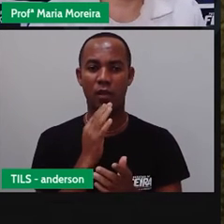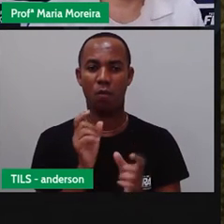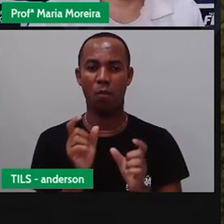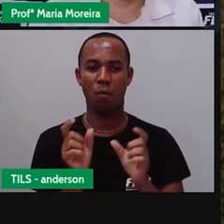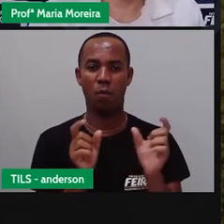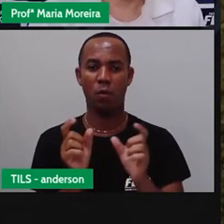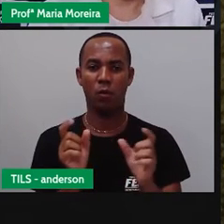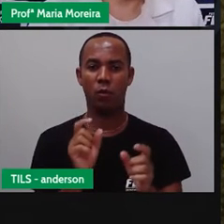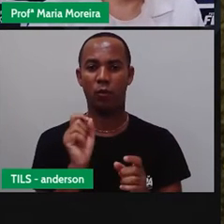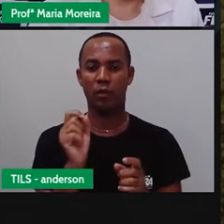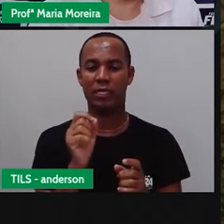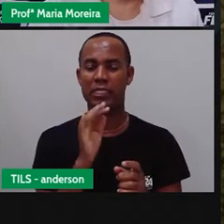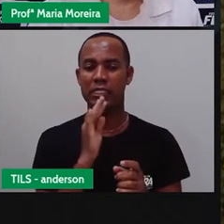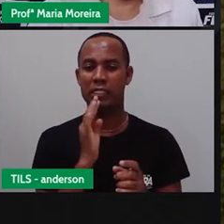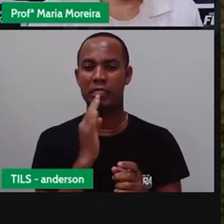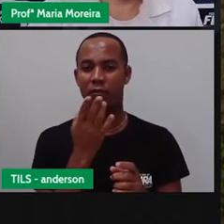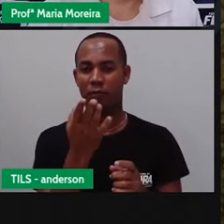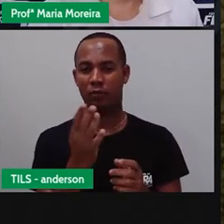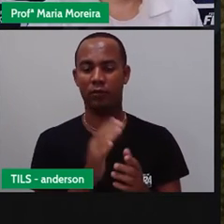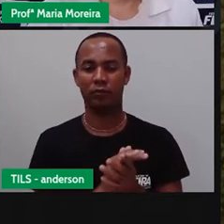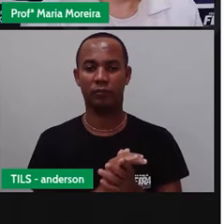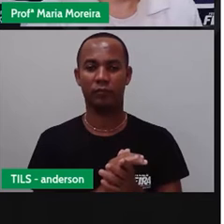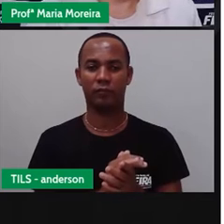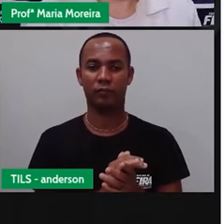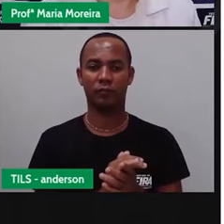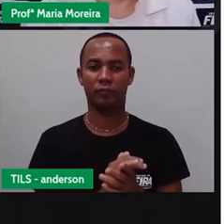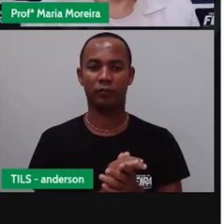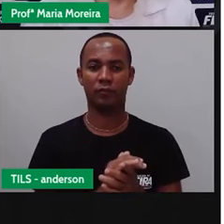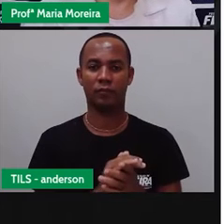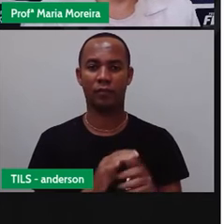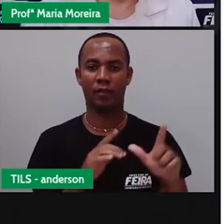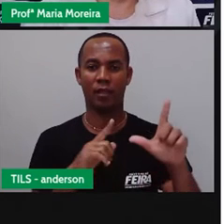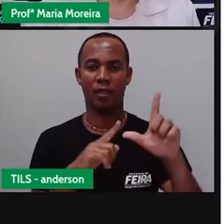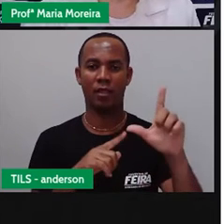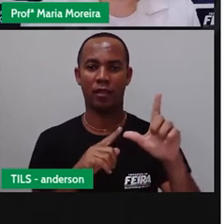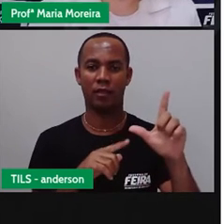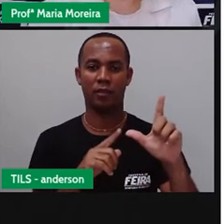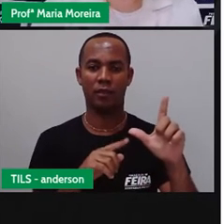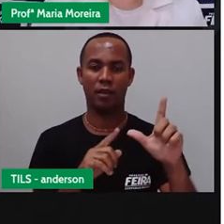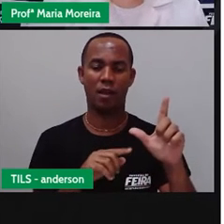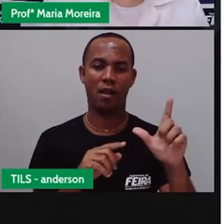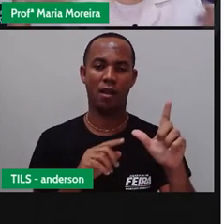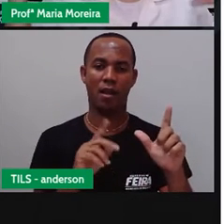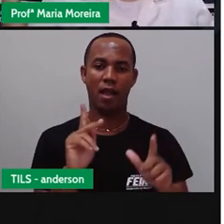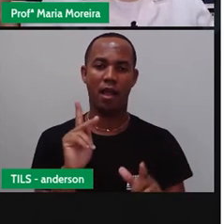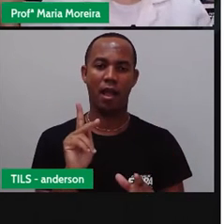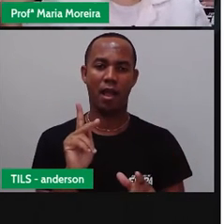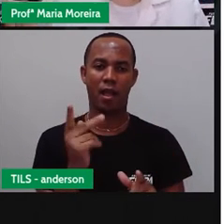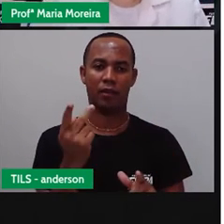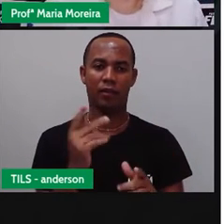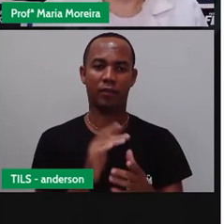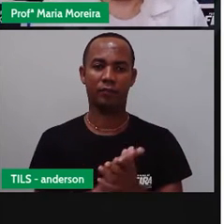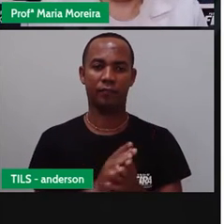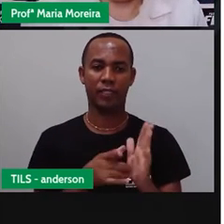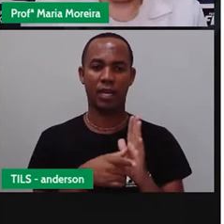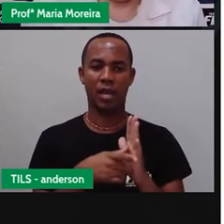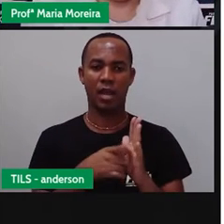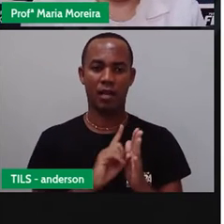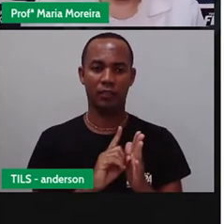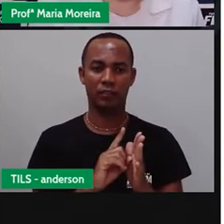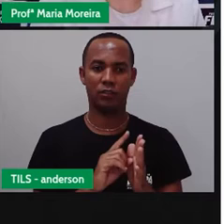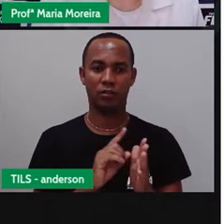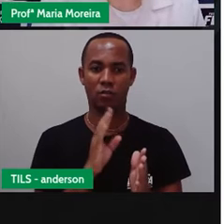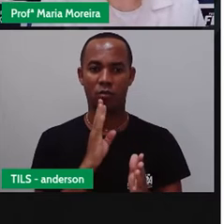Adivinha sobre quem? Adivinha sobre a letra H! Mas antes, né? De conhecer um pouco